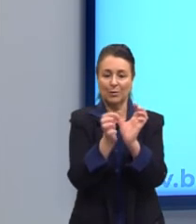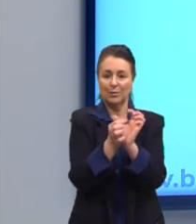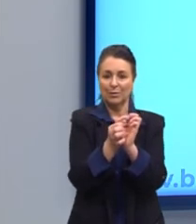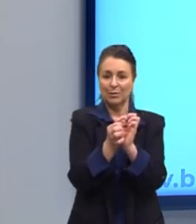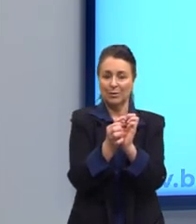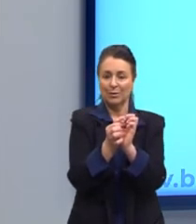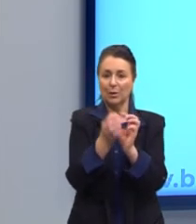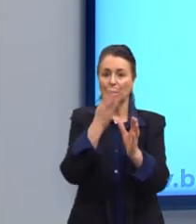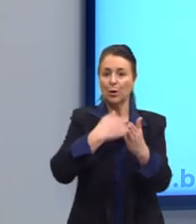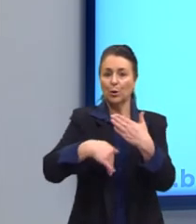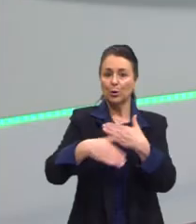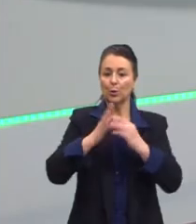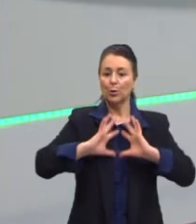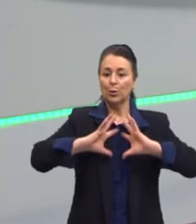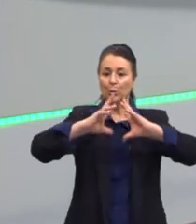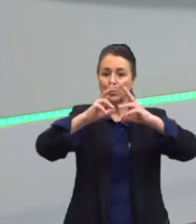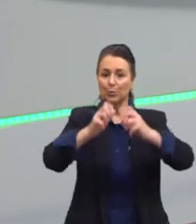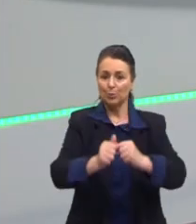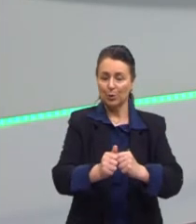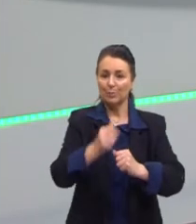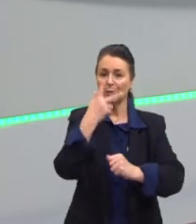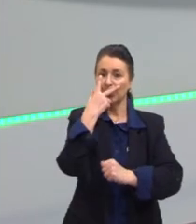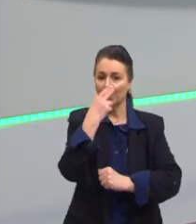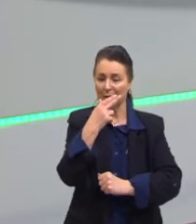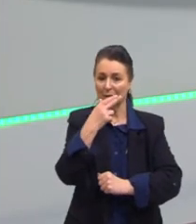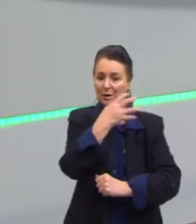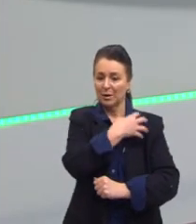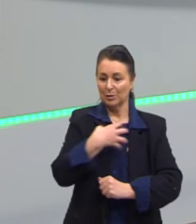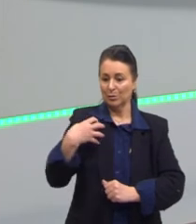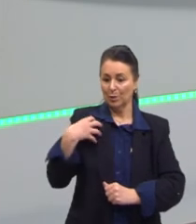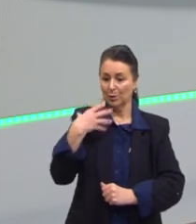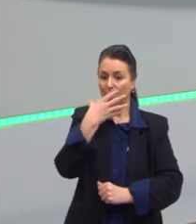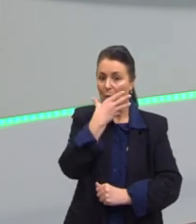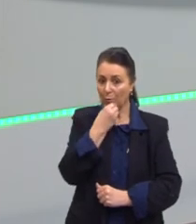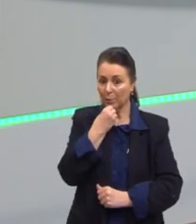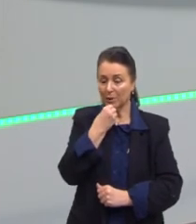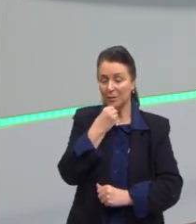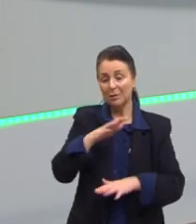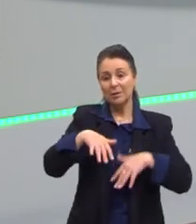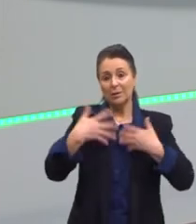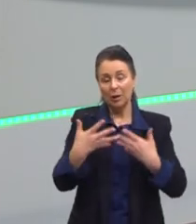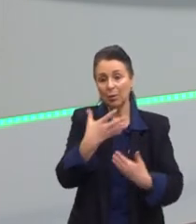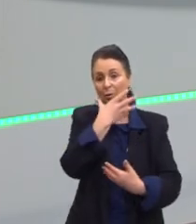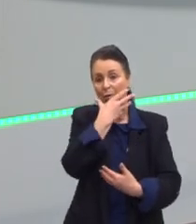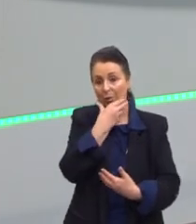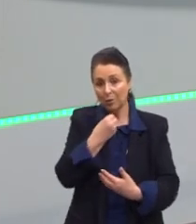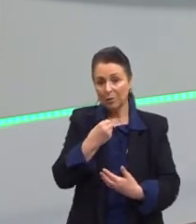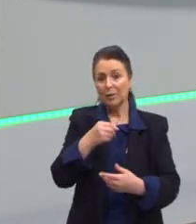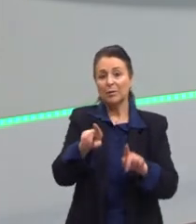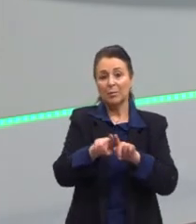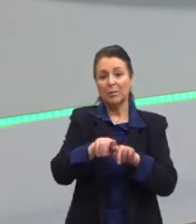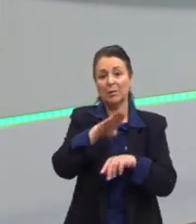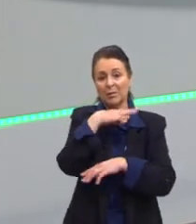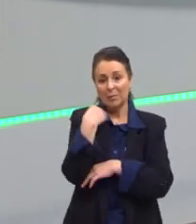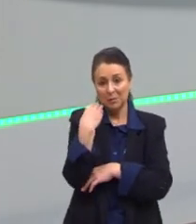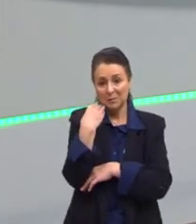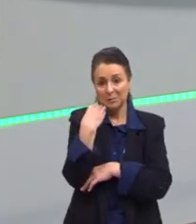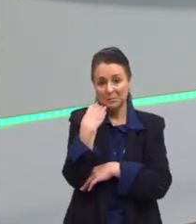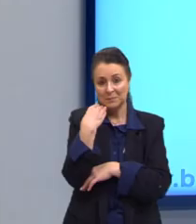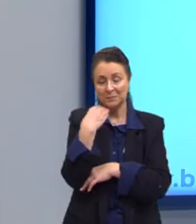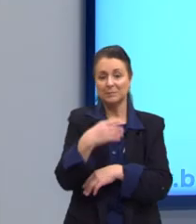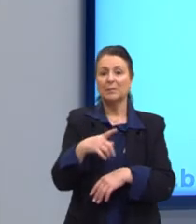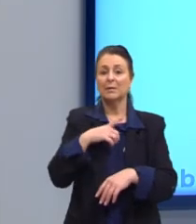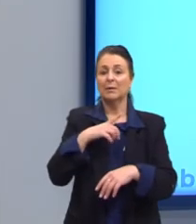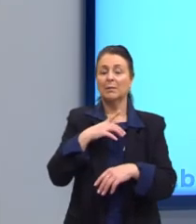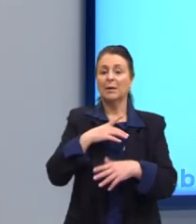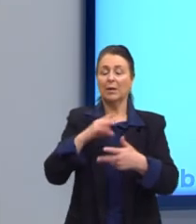mortais. Aristóteles é homem, logo, Aristóteles é mortal. Está aqui a alternativa correta. A, B, a argumentação